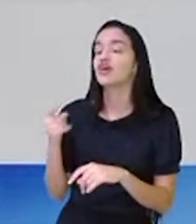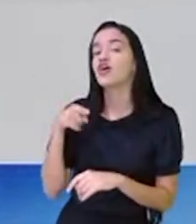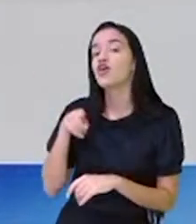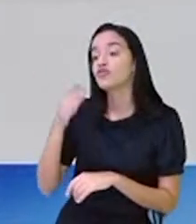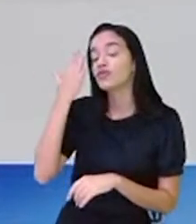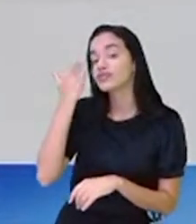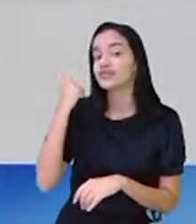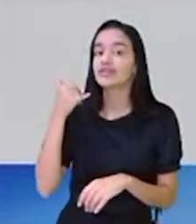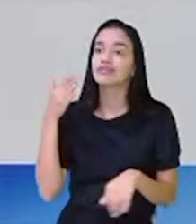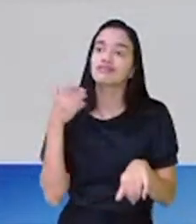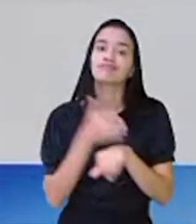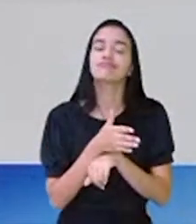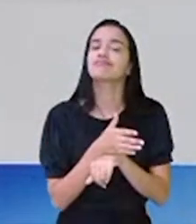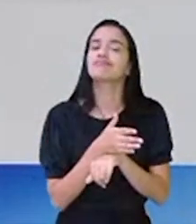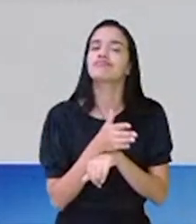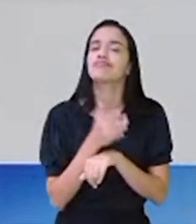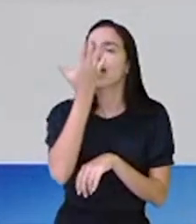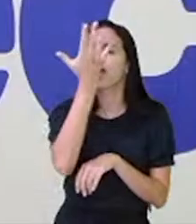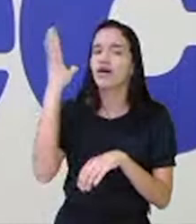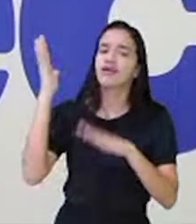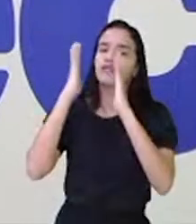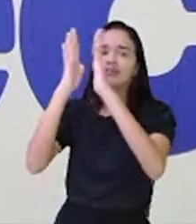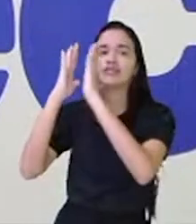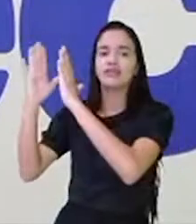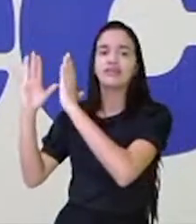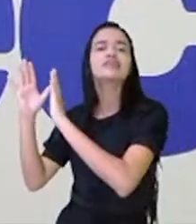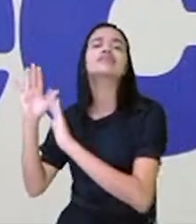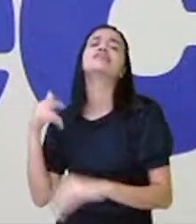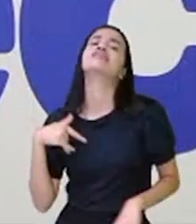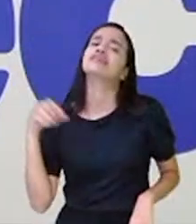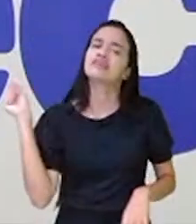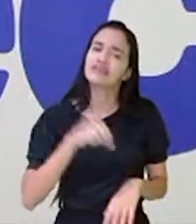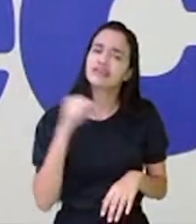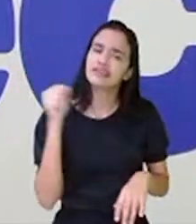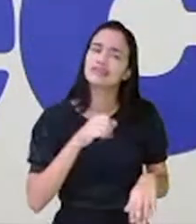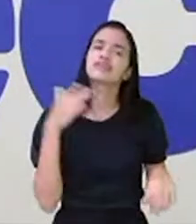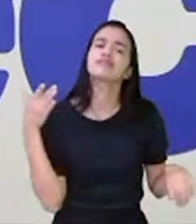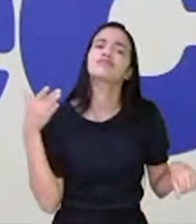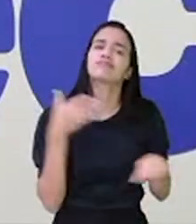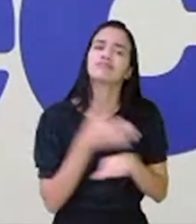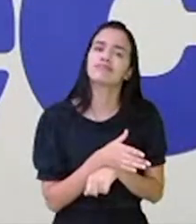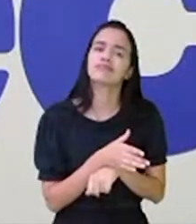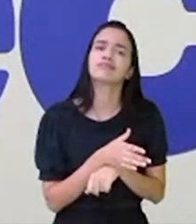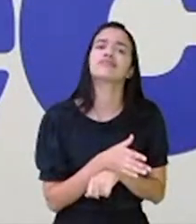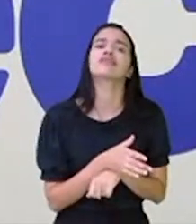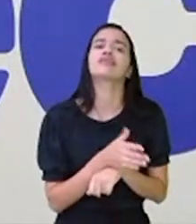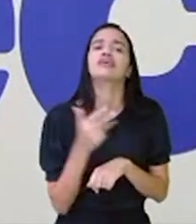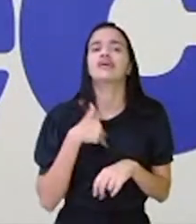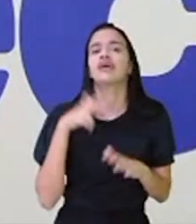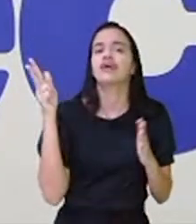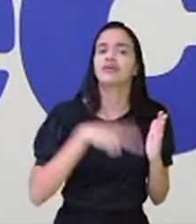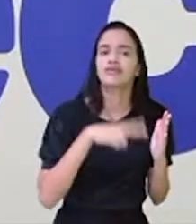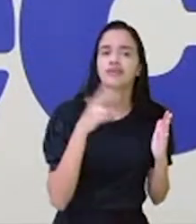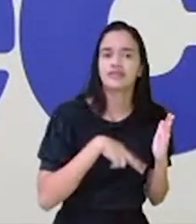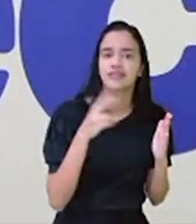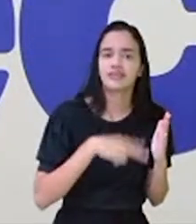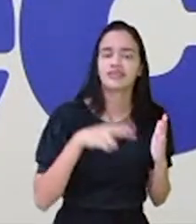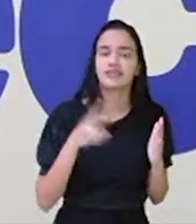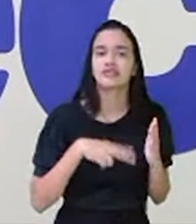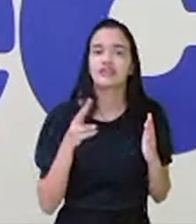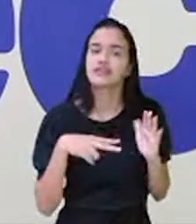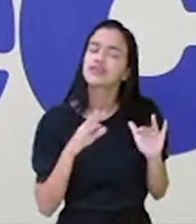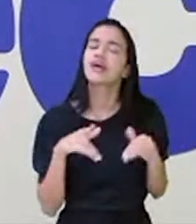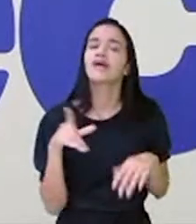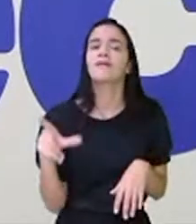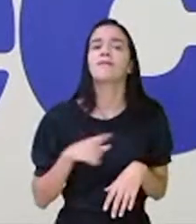acessa a árvore de livro? Sim, acesso sim. Faço muitas leituras e lá já tem a